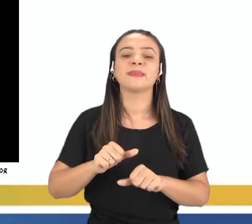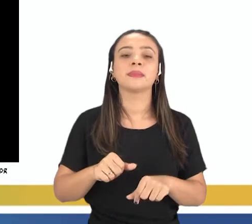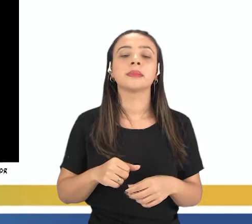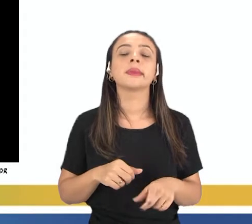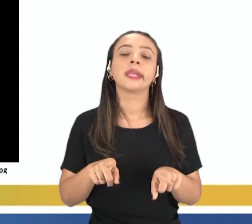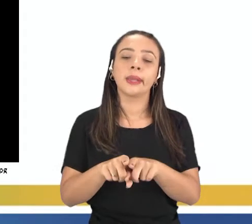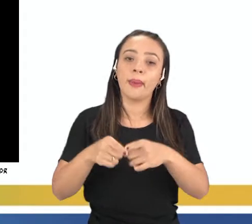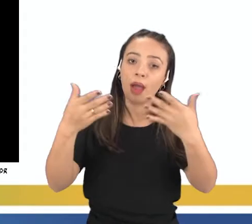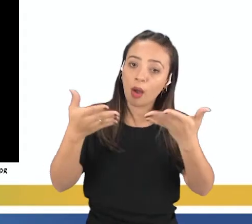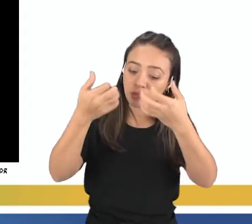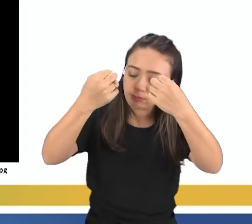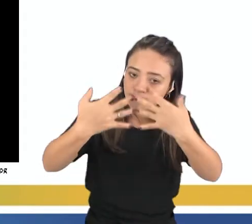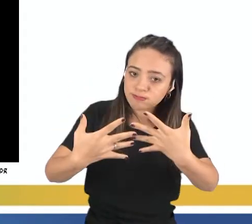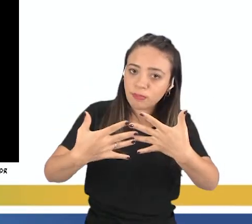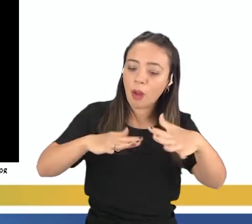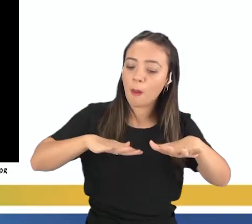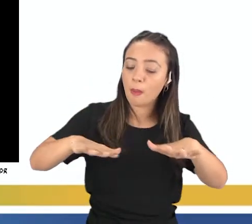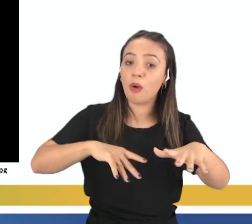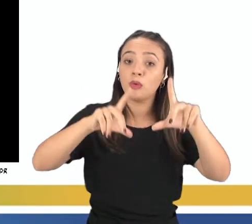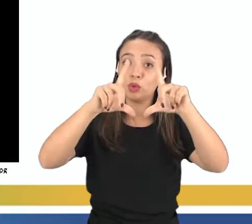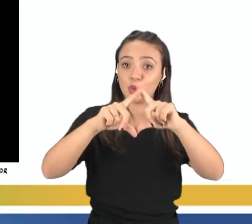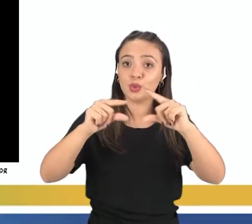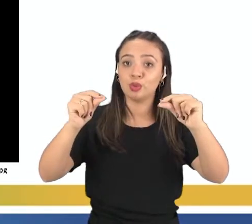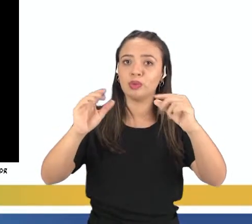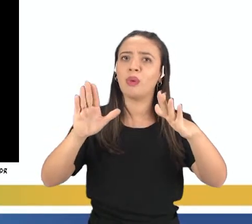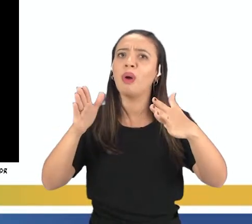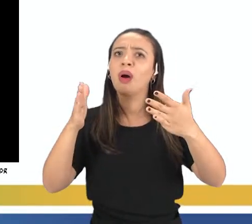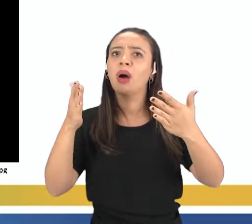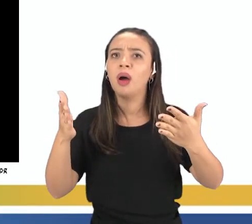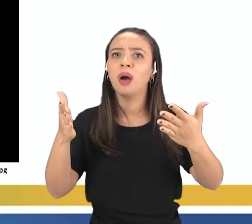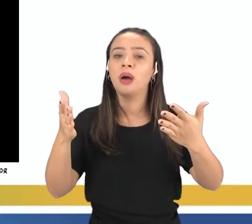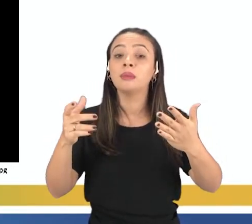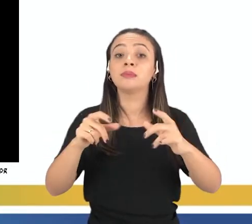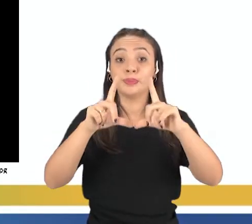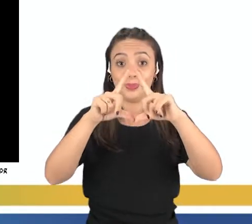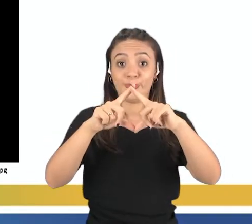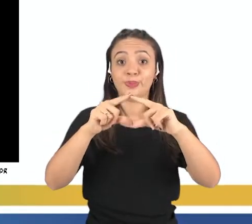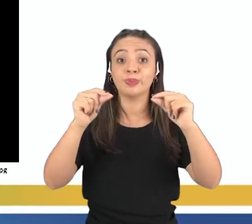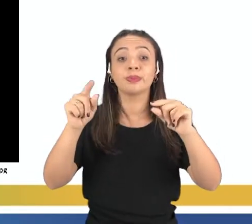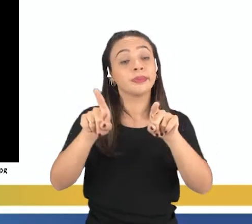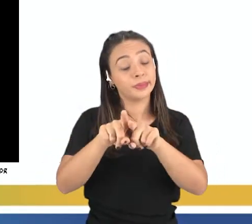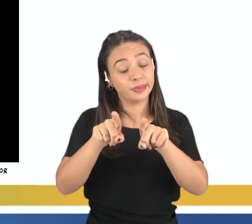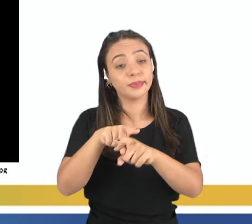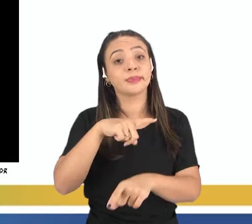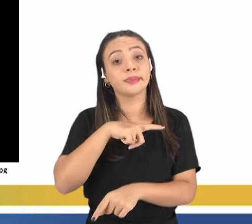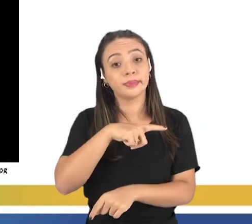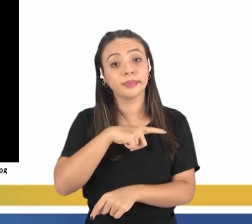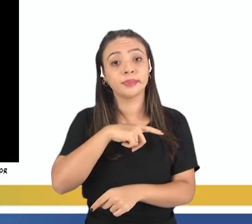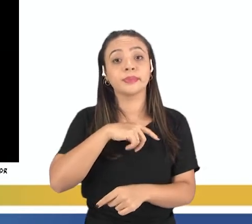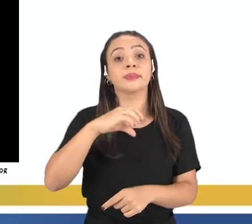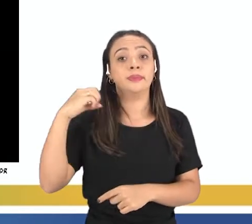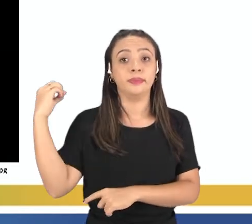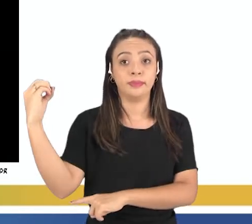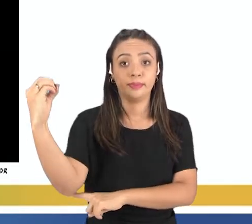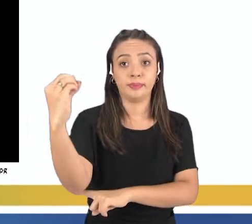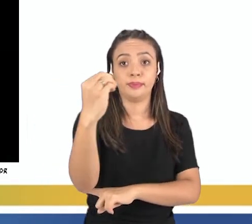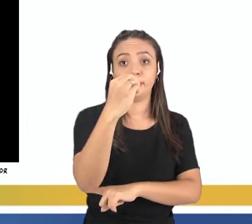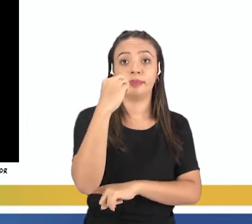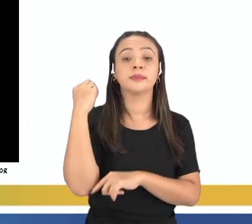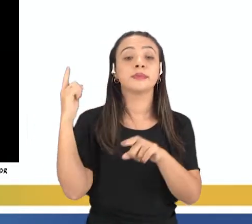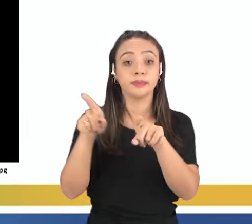Movimentos da Lua, tá? Quais são os movimentos da Lua? Já falei pra vocês. A Lua também realiza rotação e